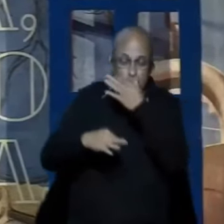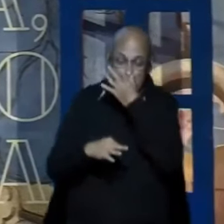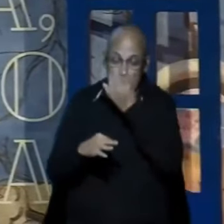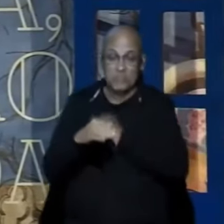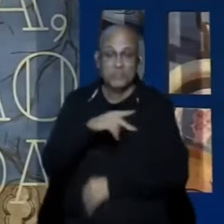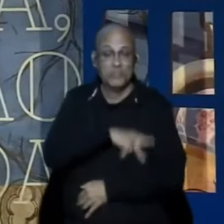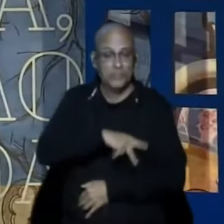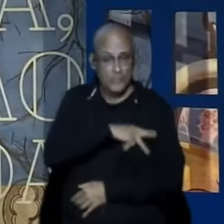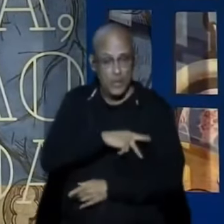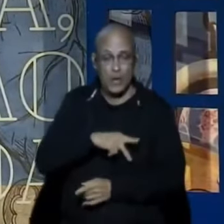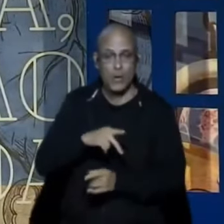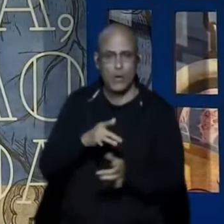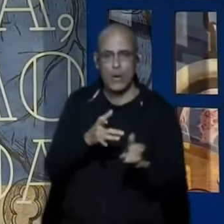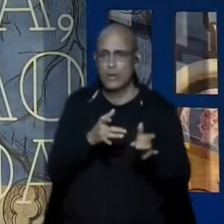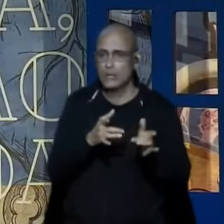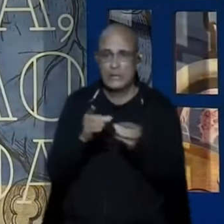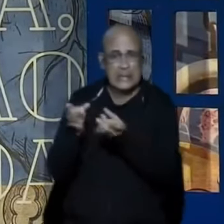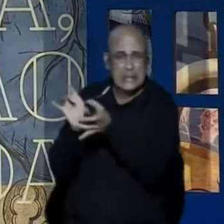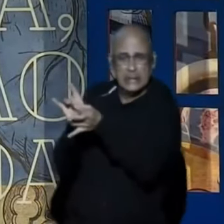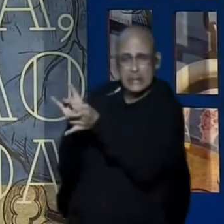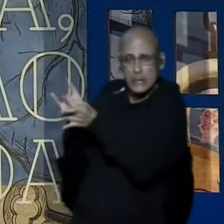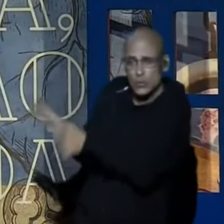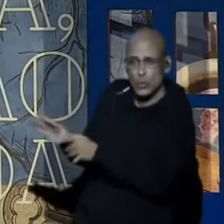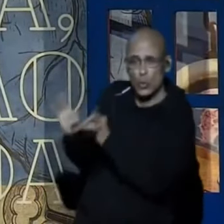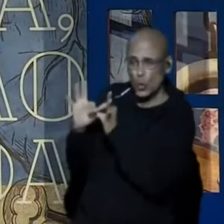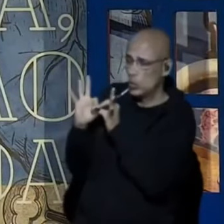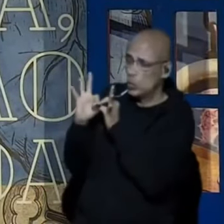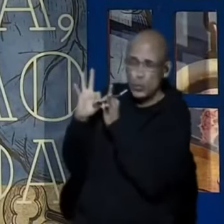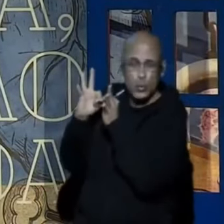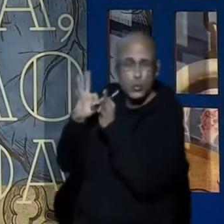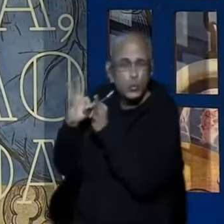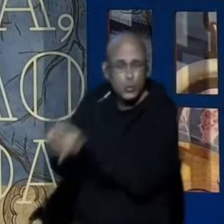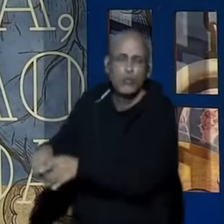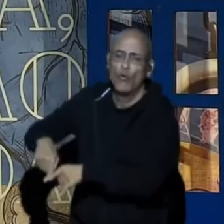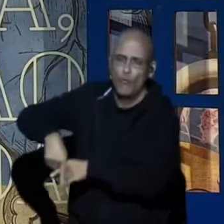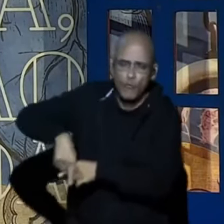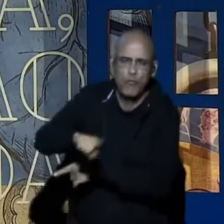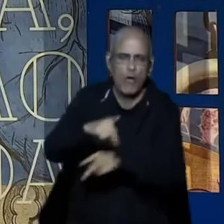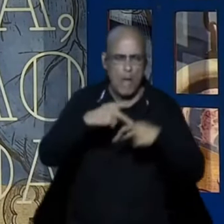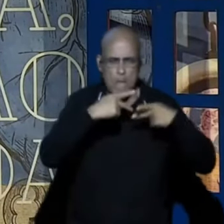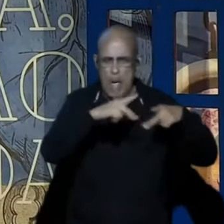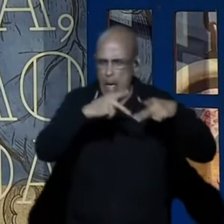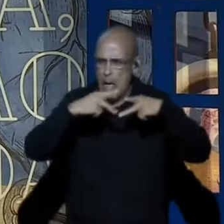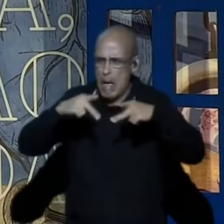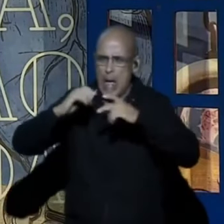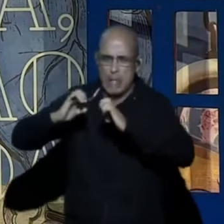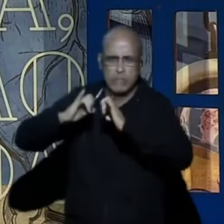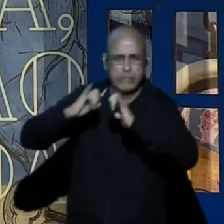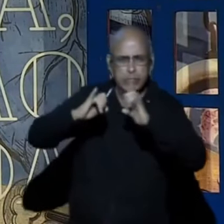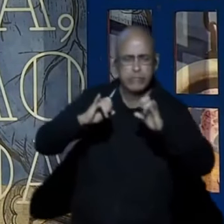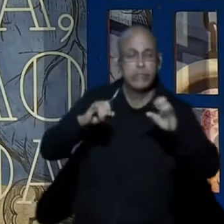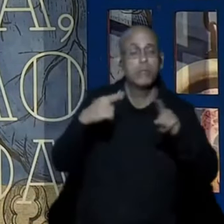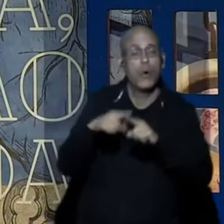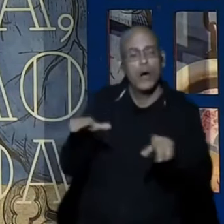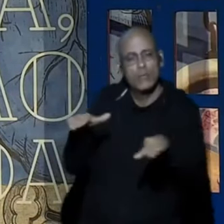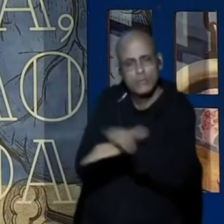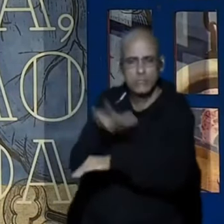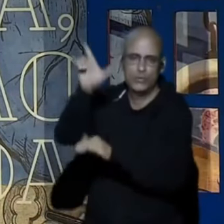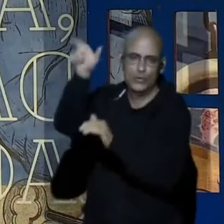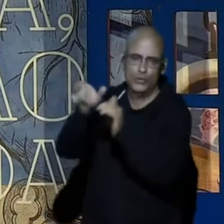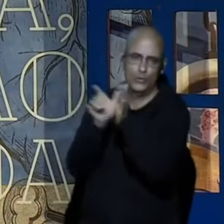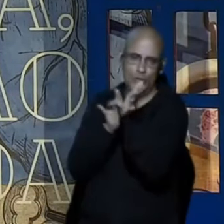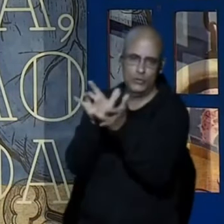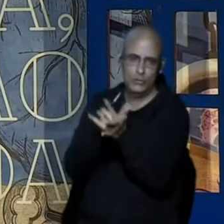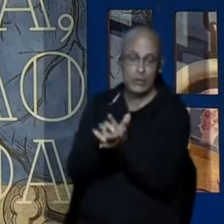apóstolo Paulo havia largado tudo o que tinha na sua vida Em prol do ministério Em prol do serviço a Jesus Cristo E agora